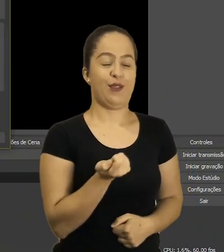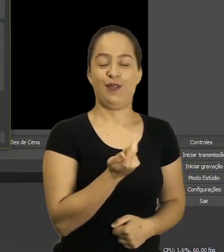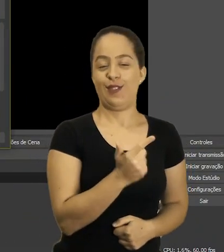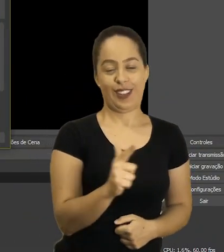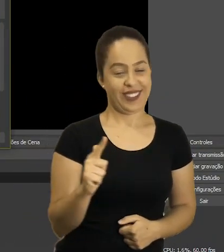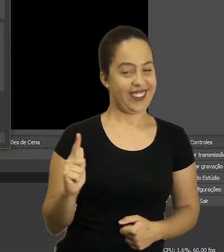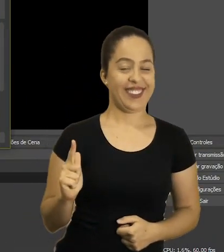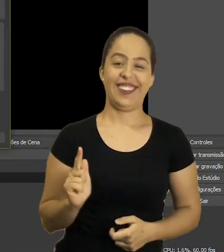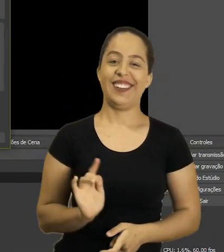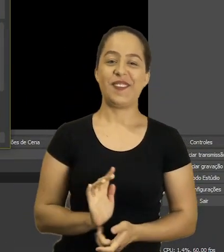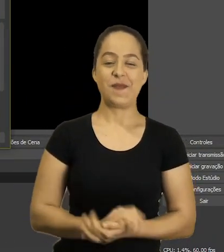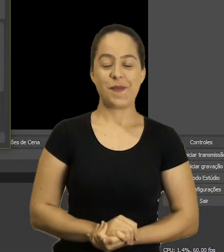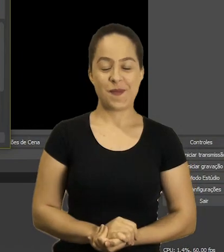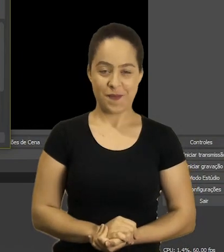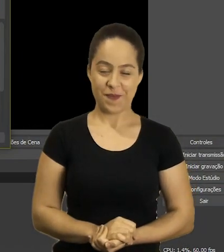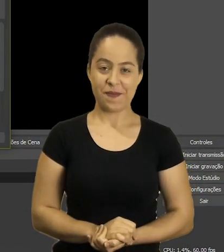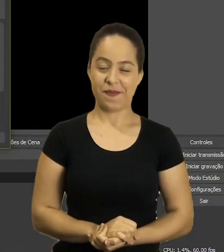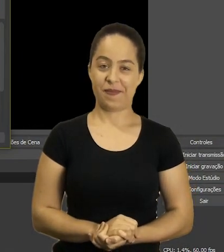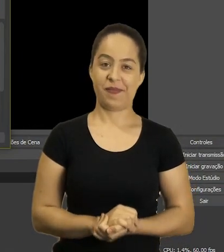padrão definido ainda não.